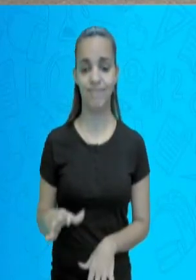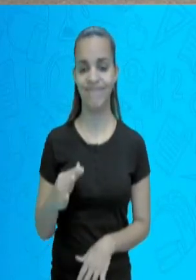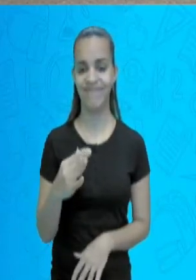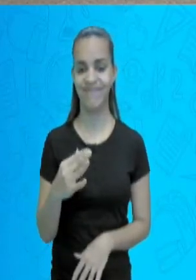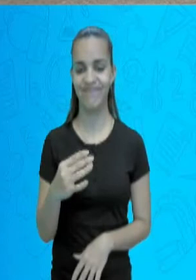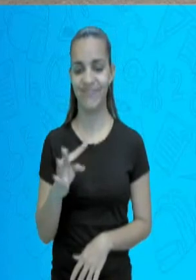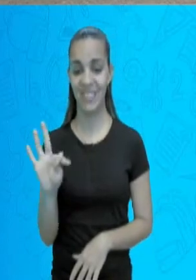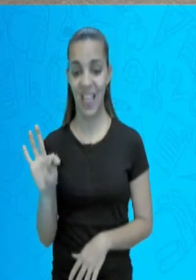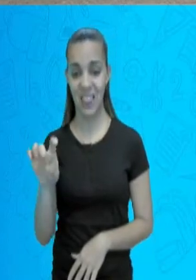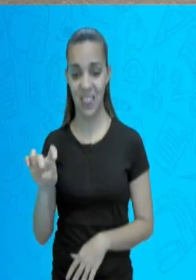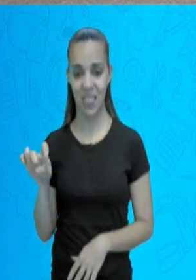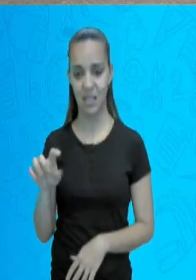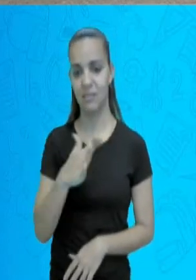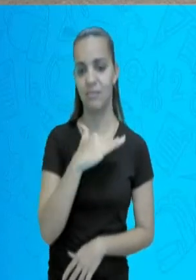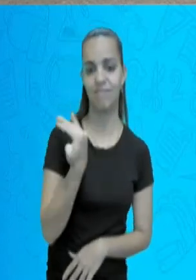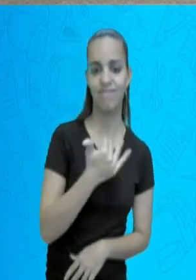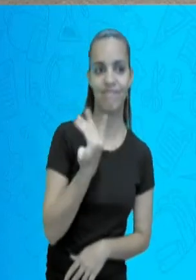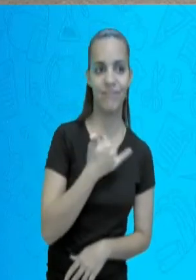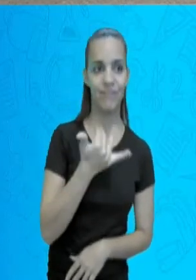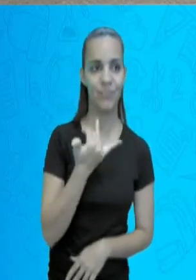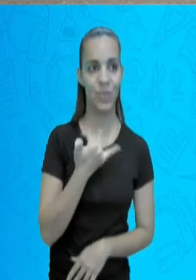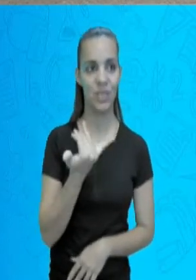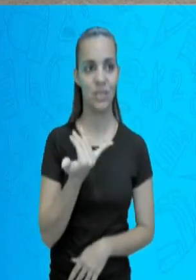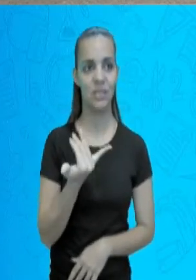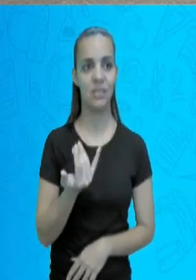infantil diminuiu.